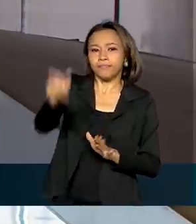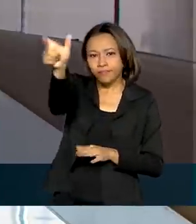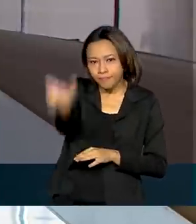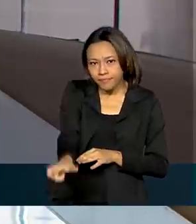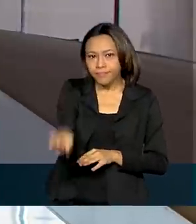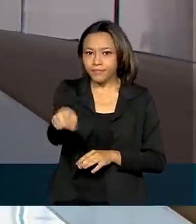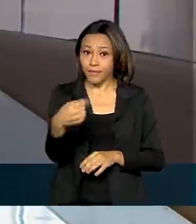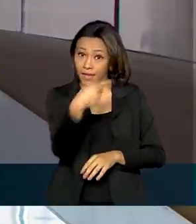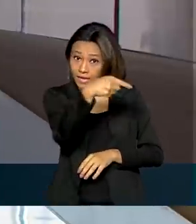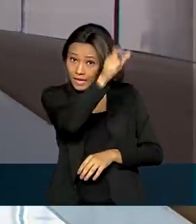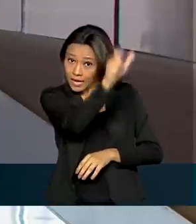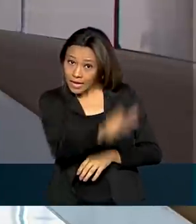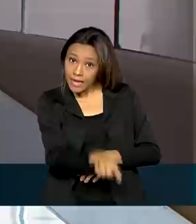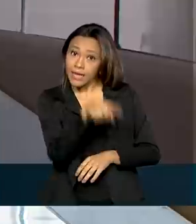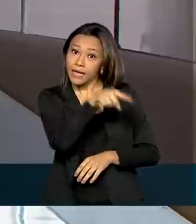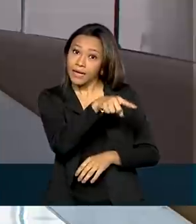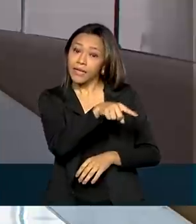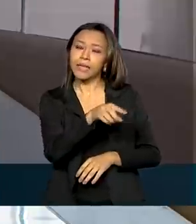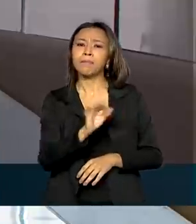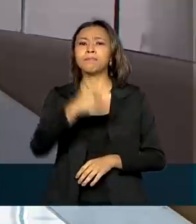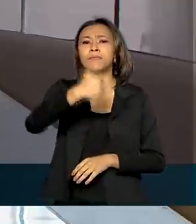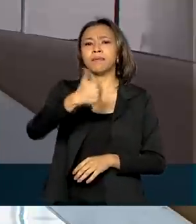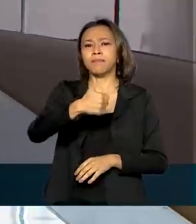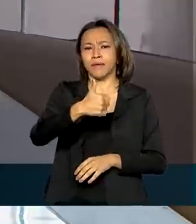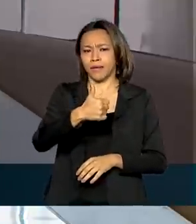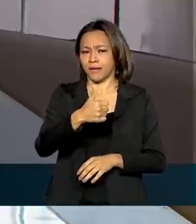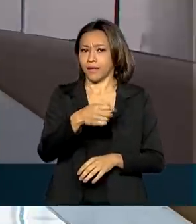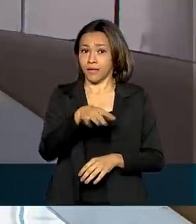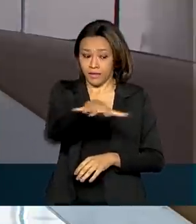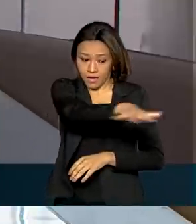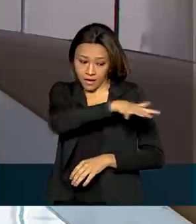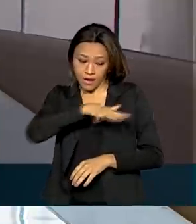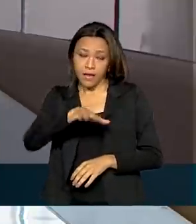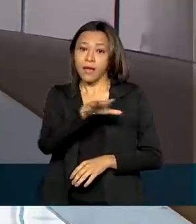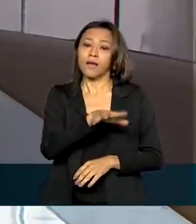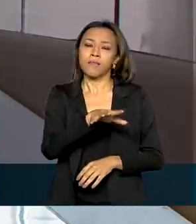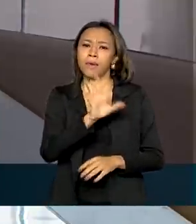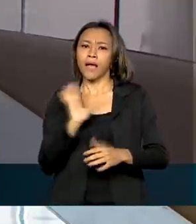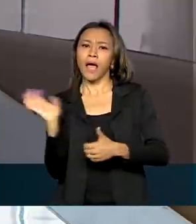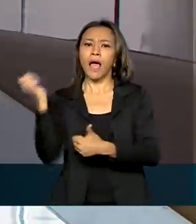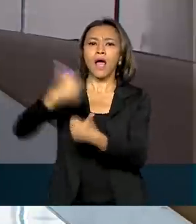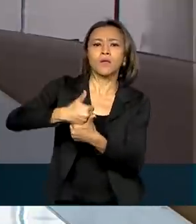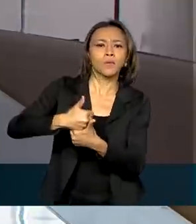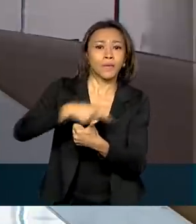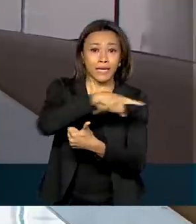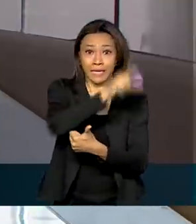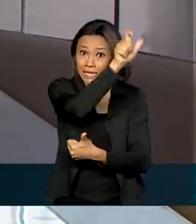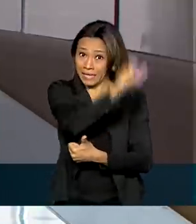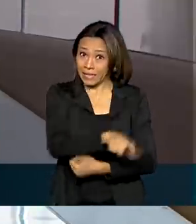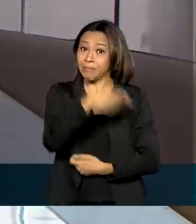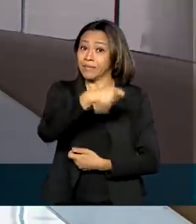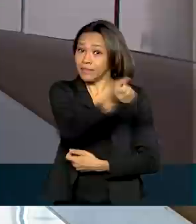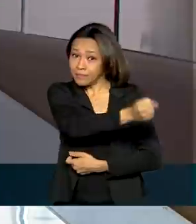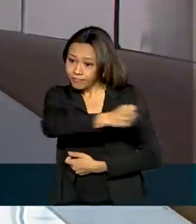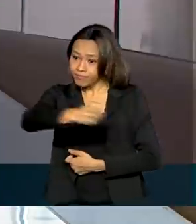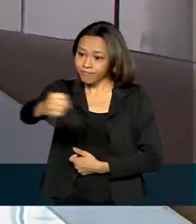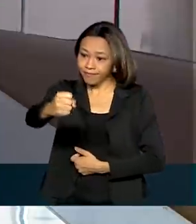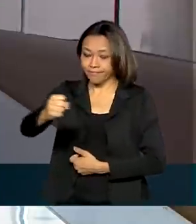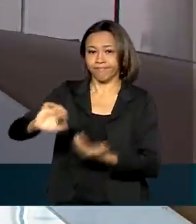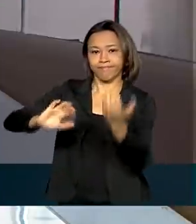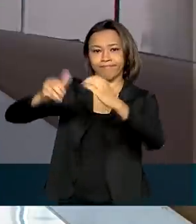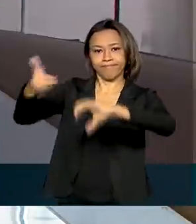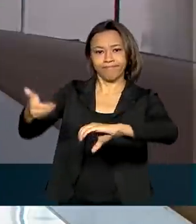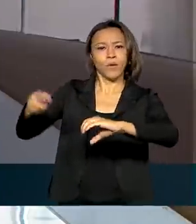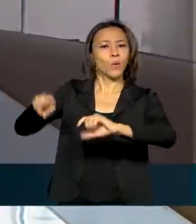Tribunal Regional Federal da Primeira Região. Mas para assumir o cargo, ele deve ainda passar por uma sabatina no